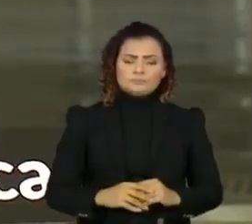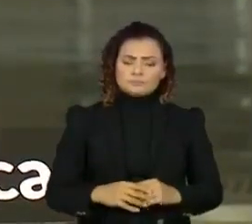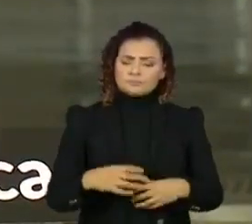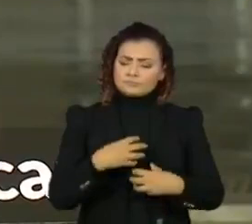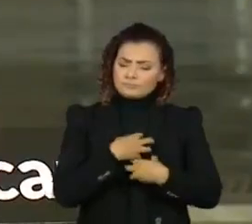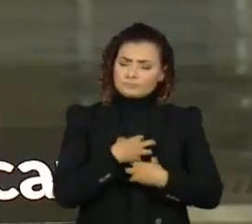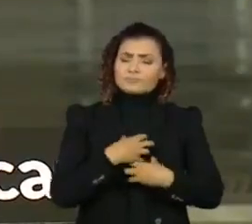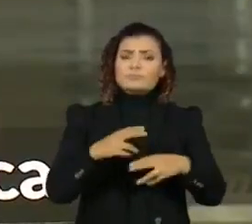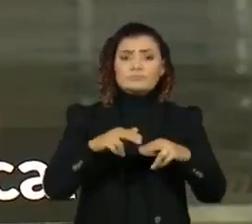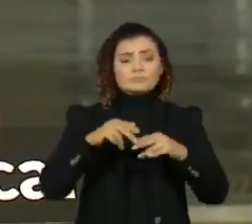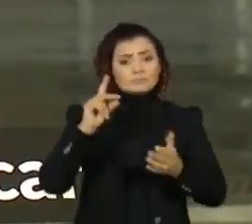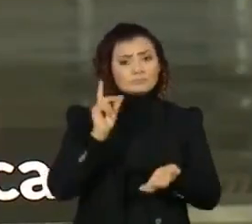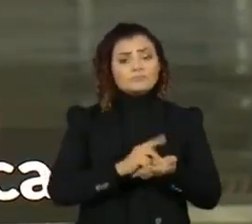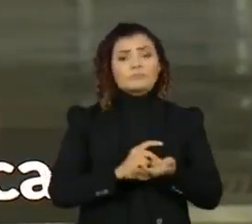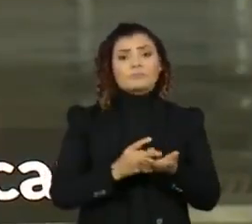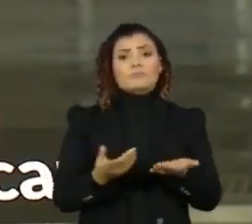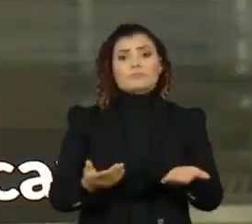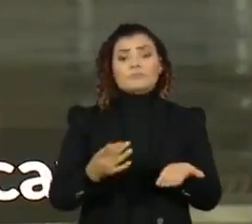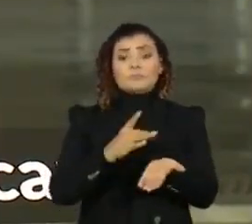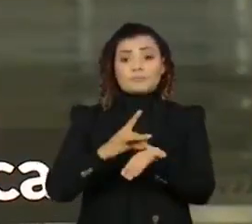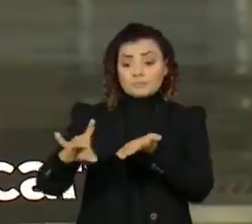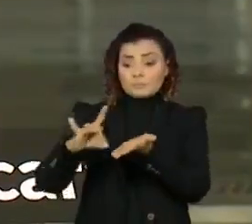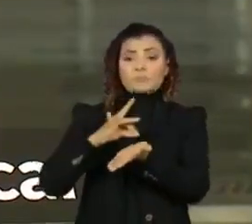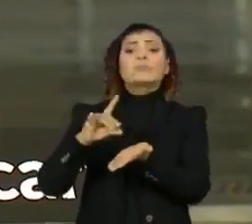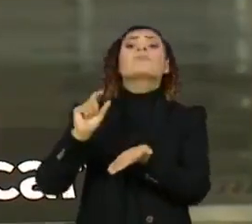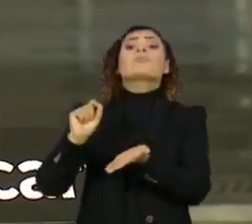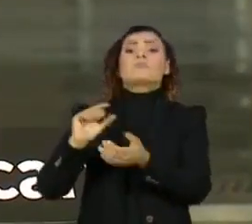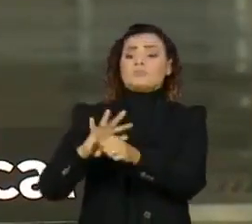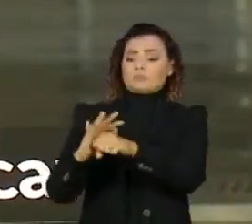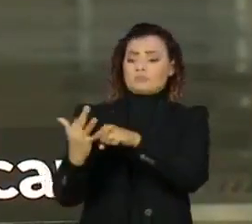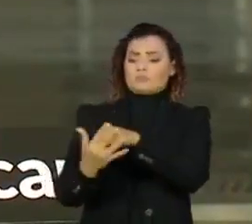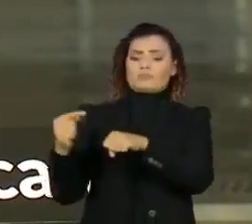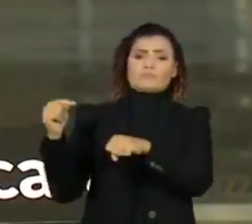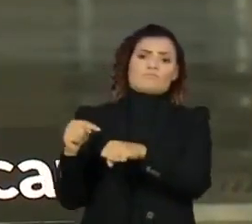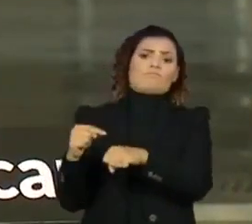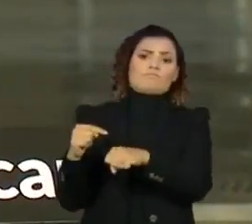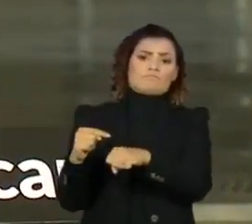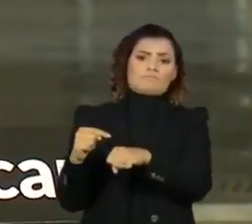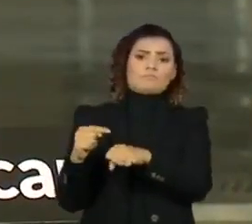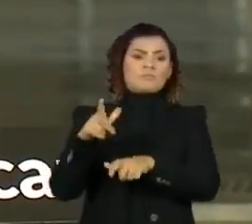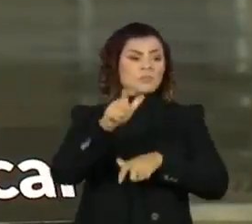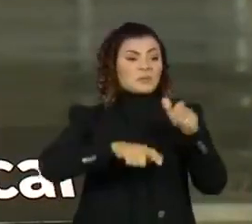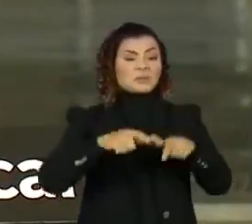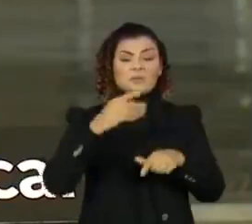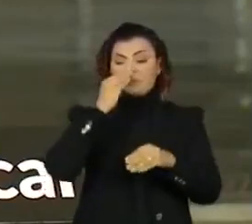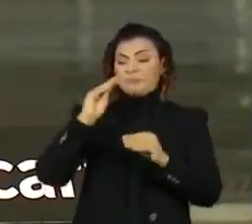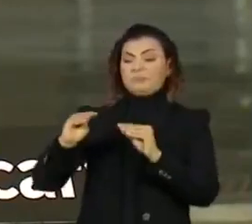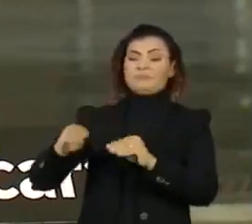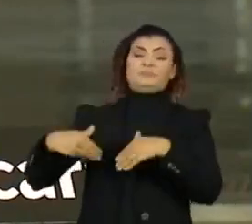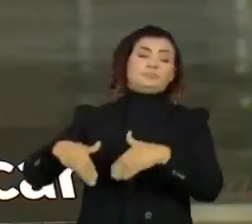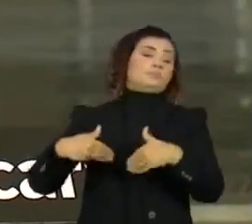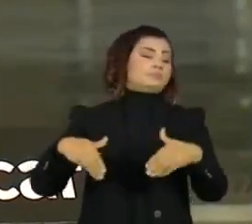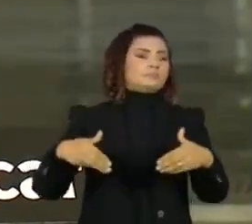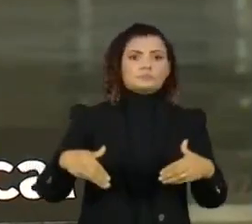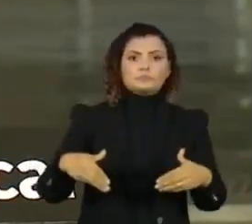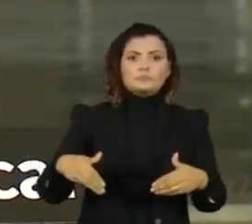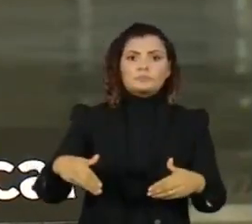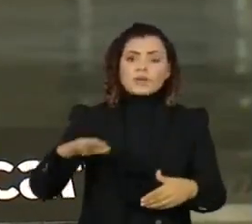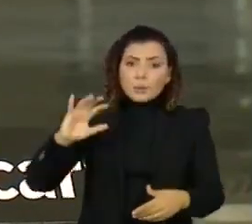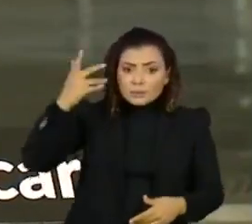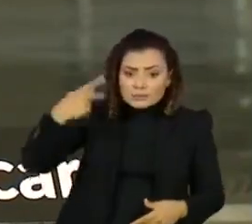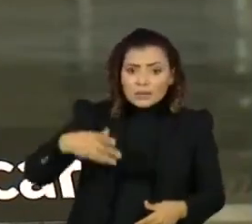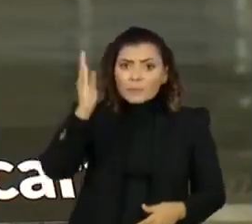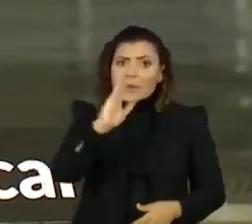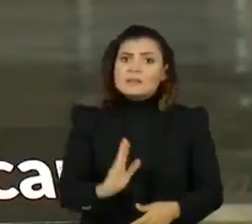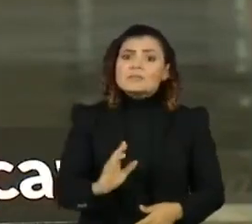guerra do inimigo invisível que faz com que muitos neguem o que está acontecendo no nosso